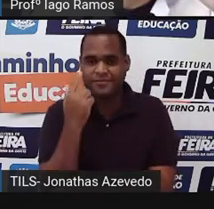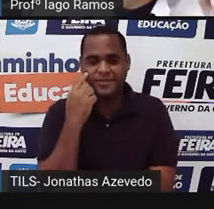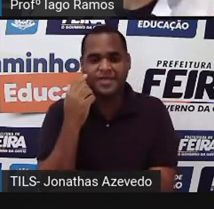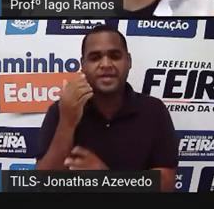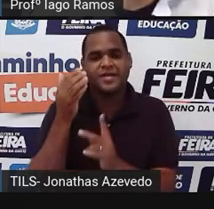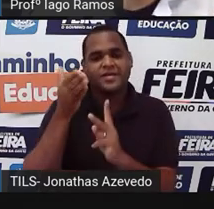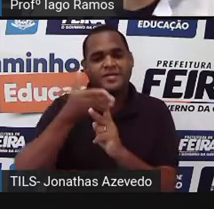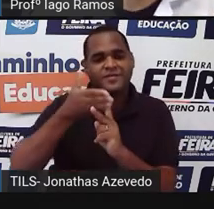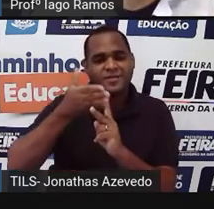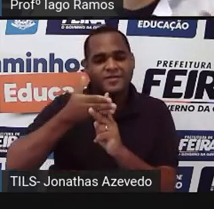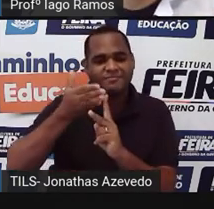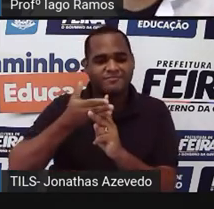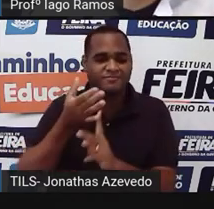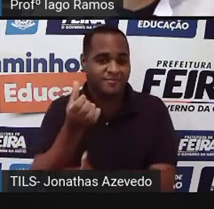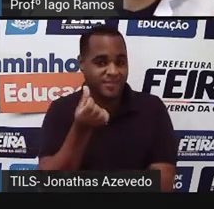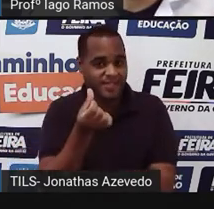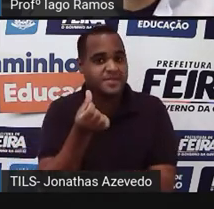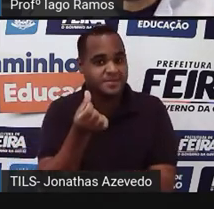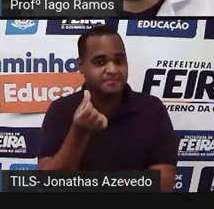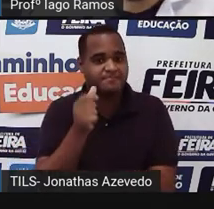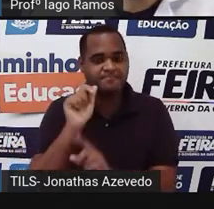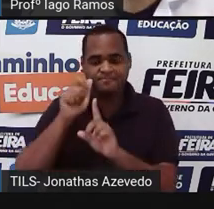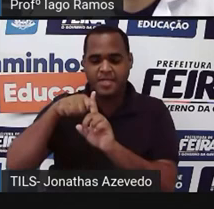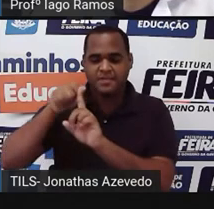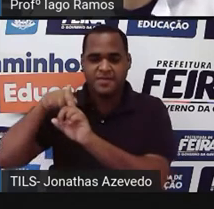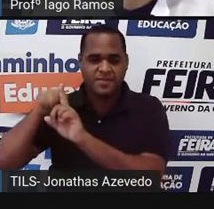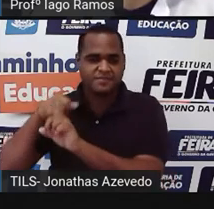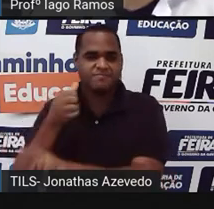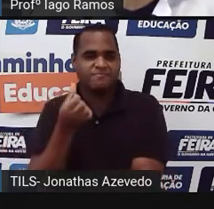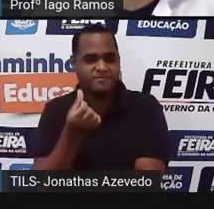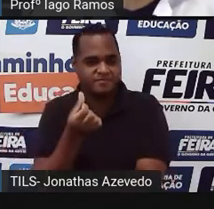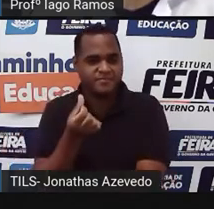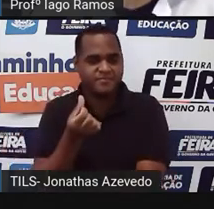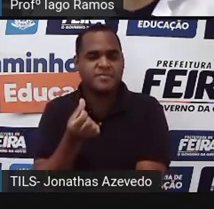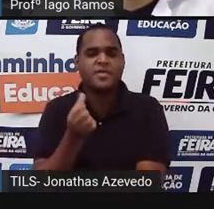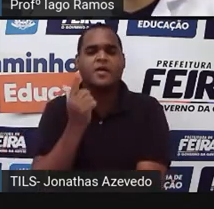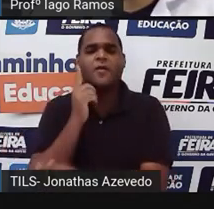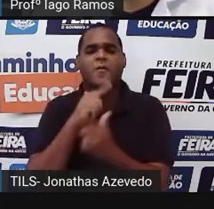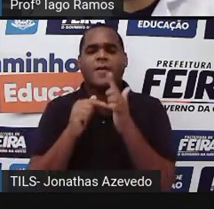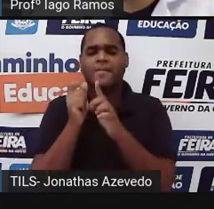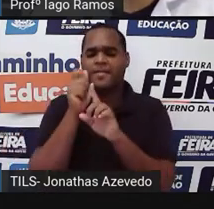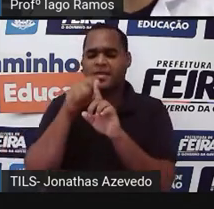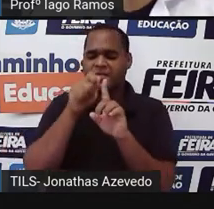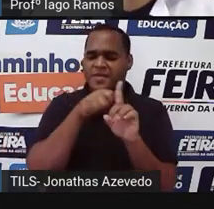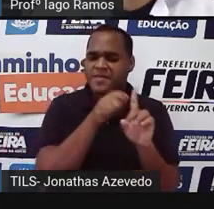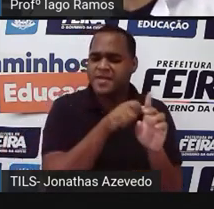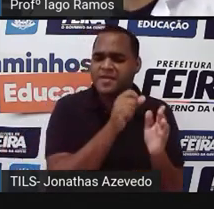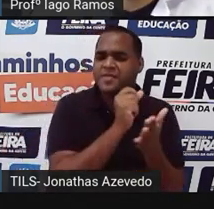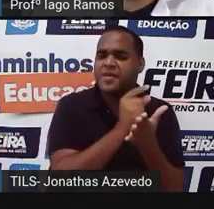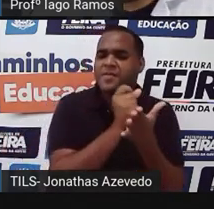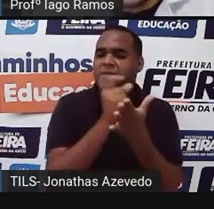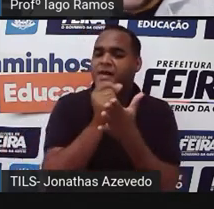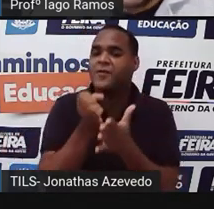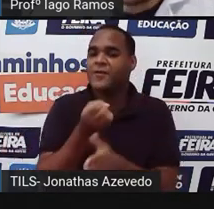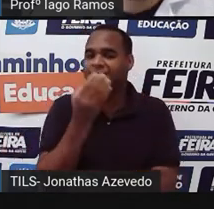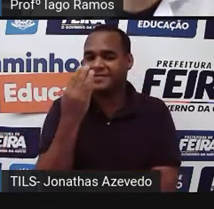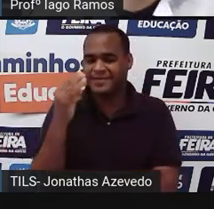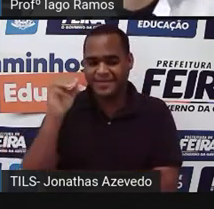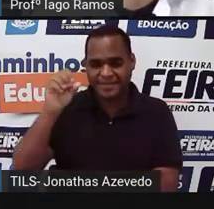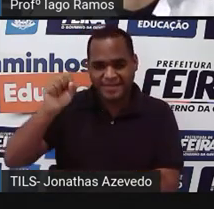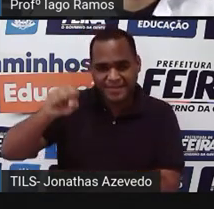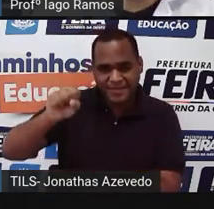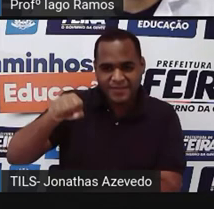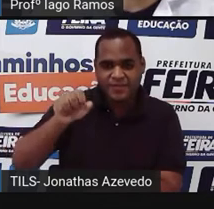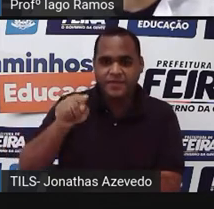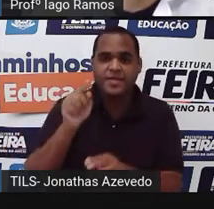e parcelou isso em seis mensalidades quanto é que você vai pagar em cada mês? vou te dar 30 segundos